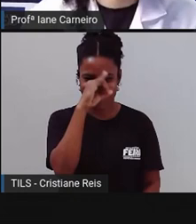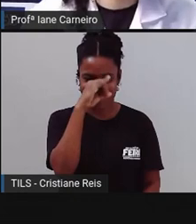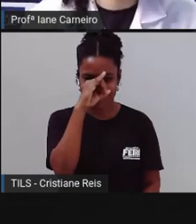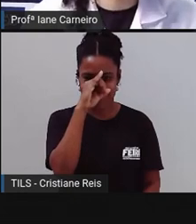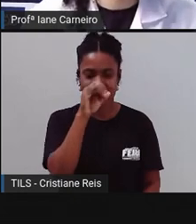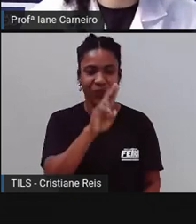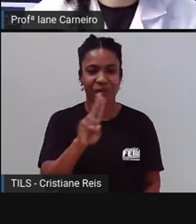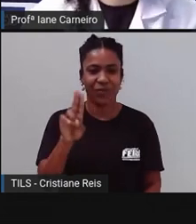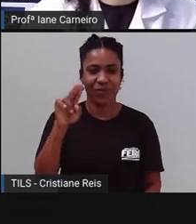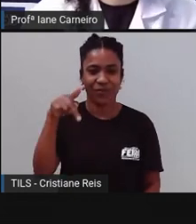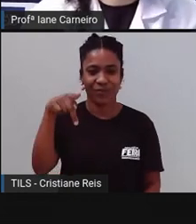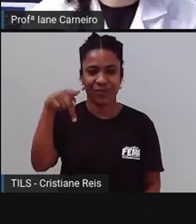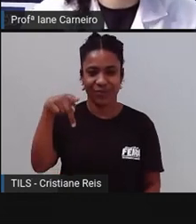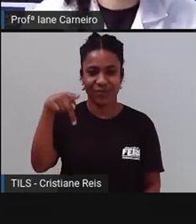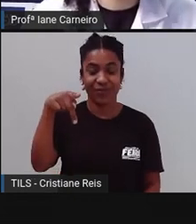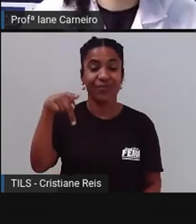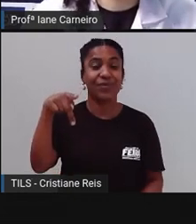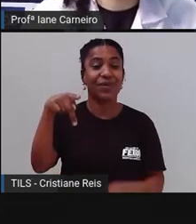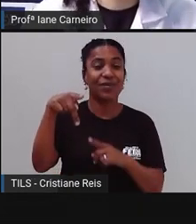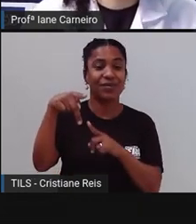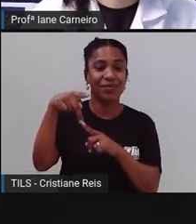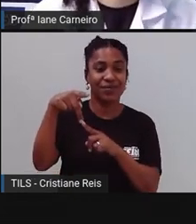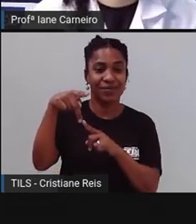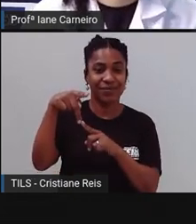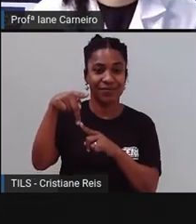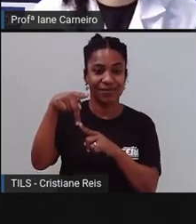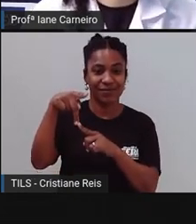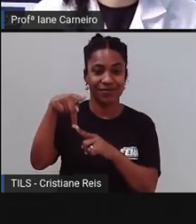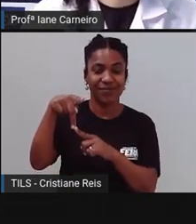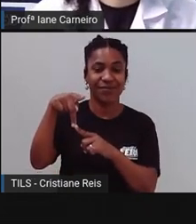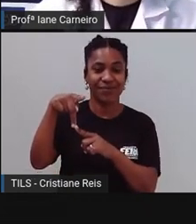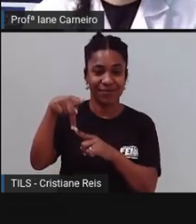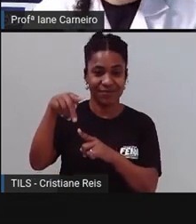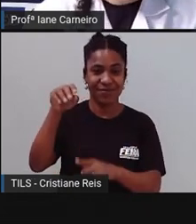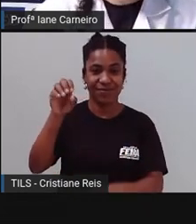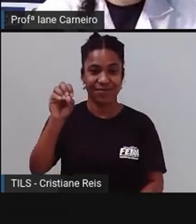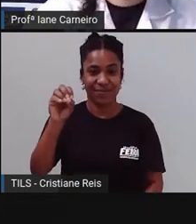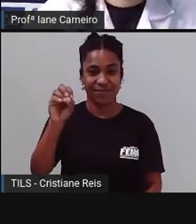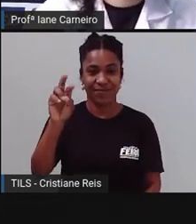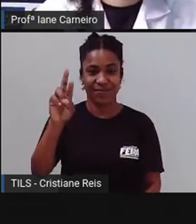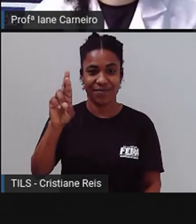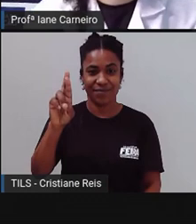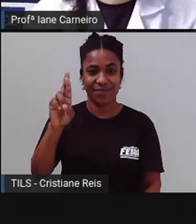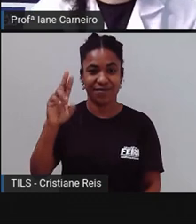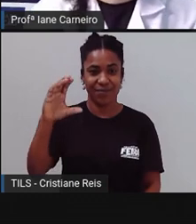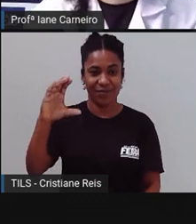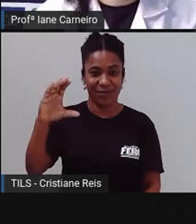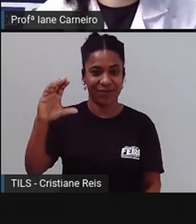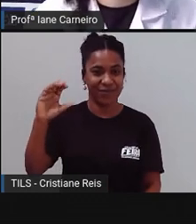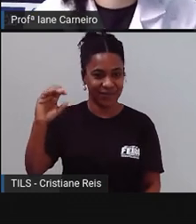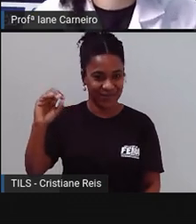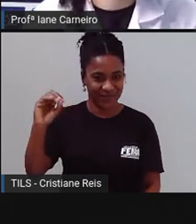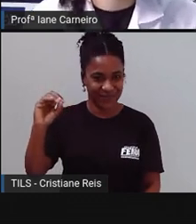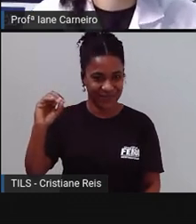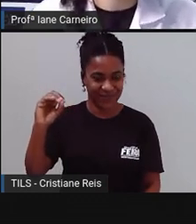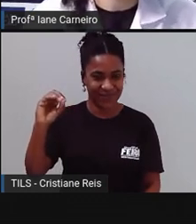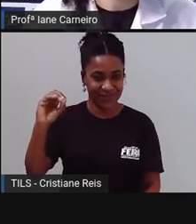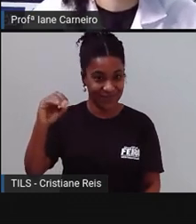porco? Qual é a letra inicial? É a letra P, certo?